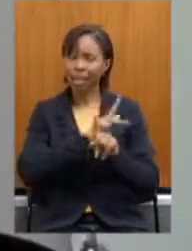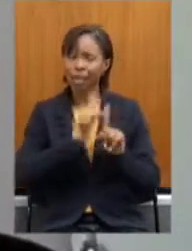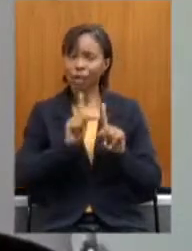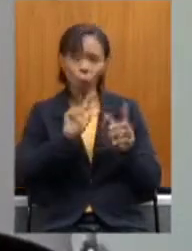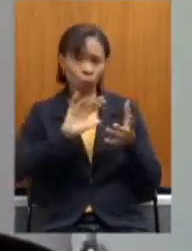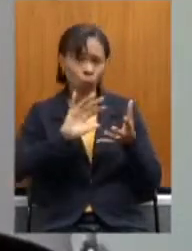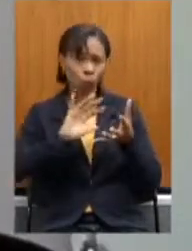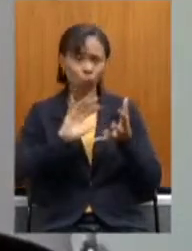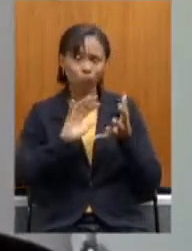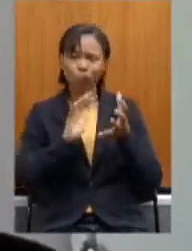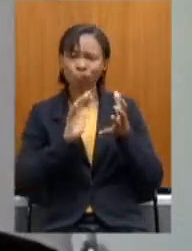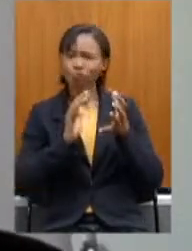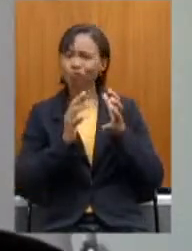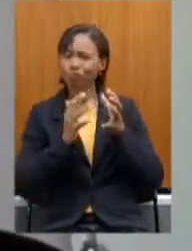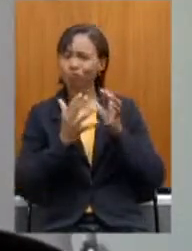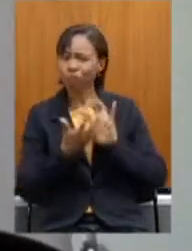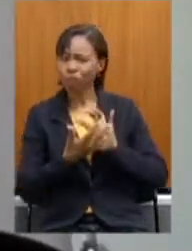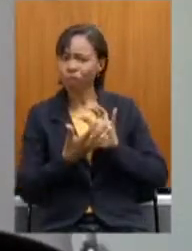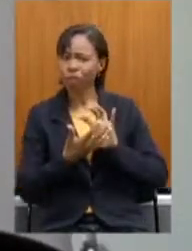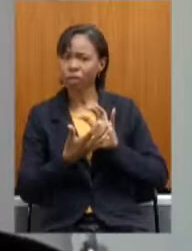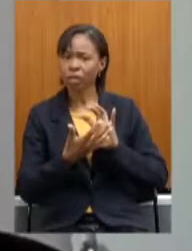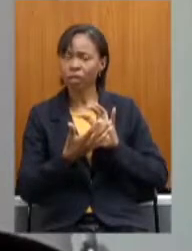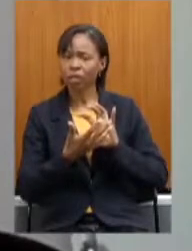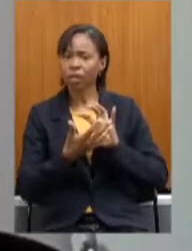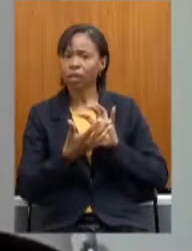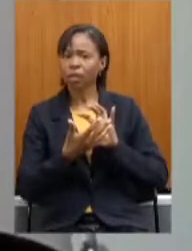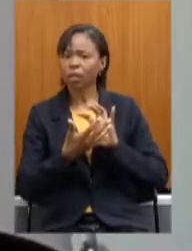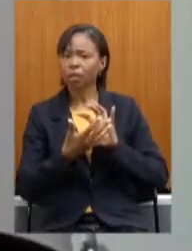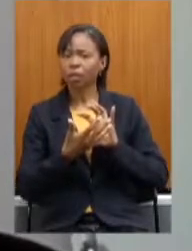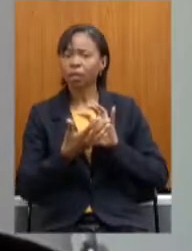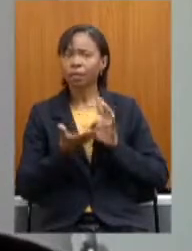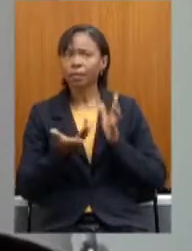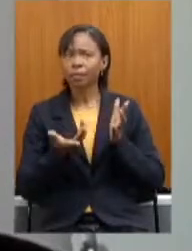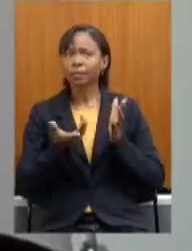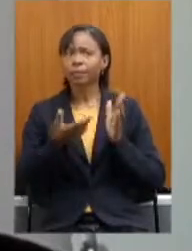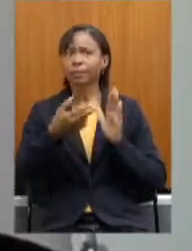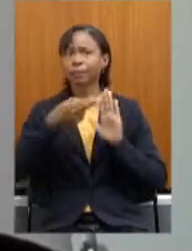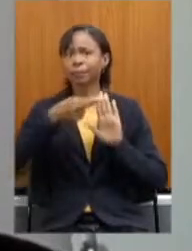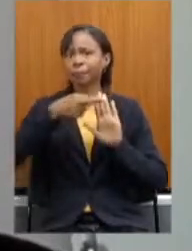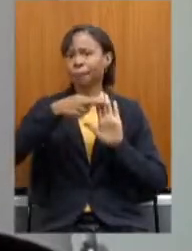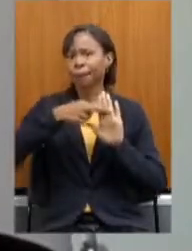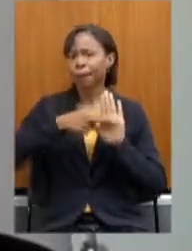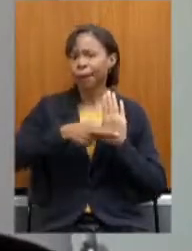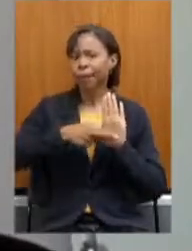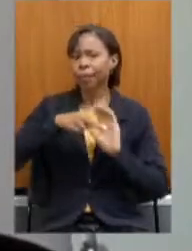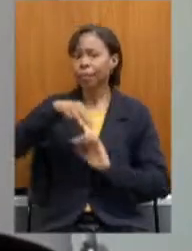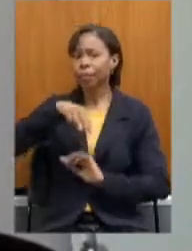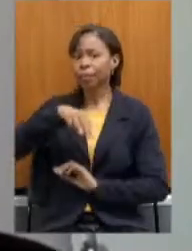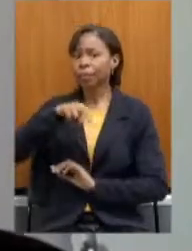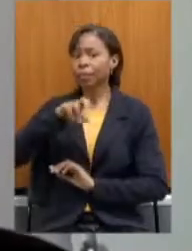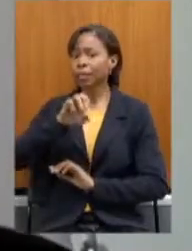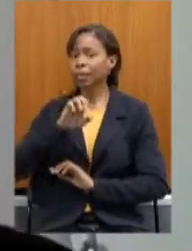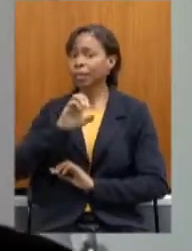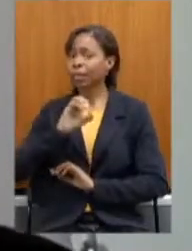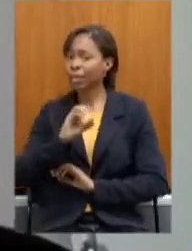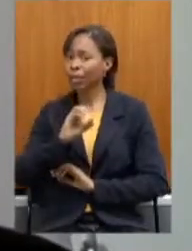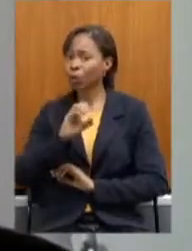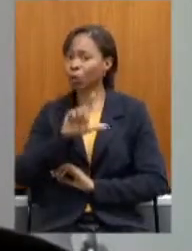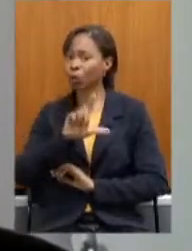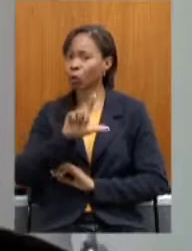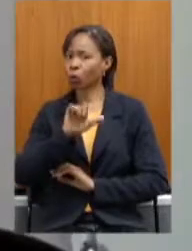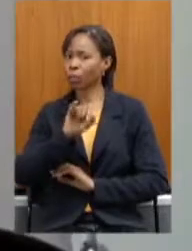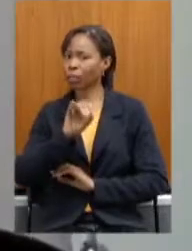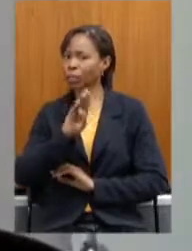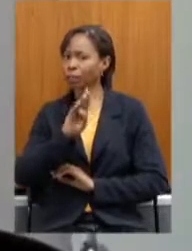consagra uma premissa neoliberal de